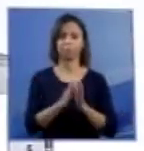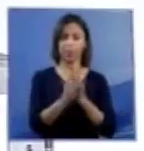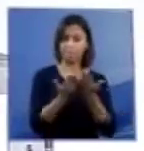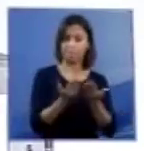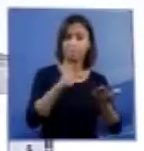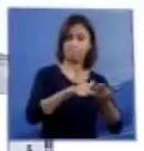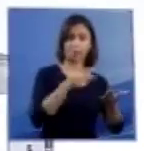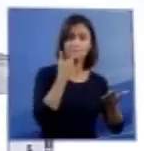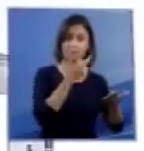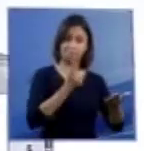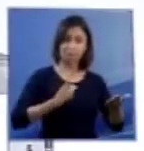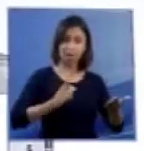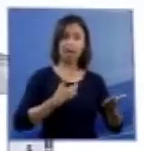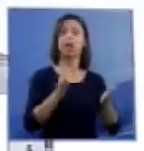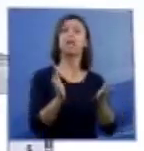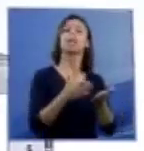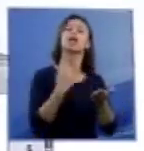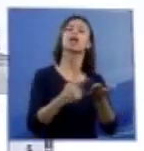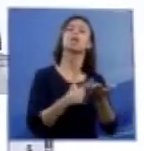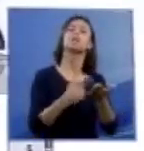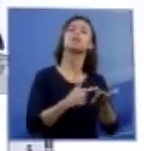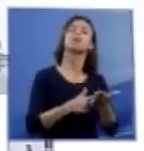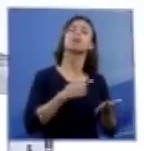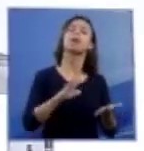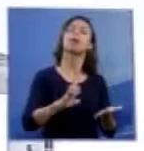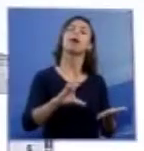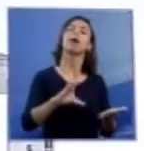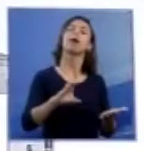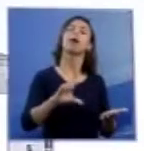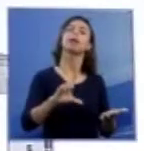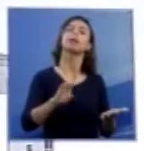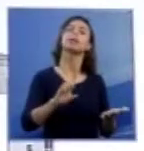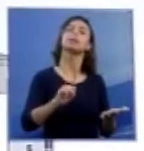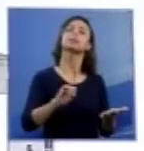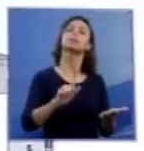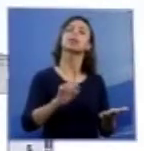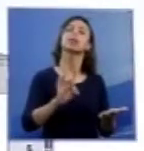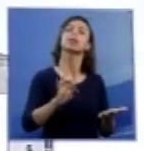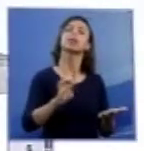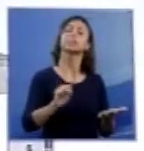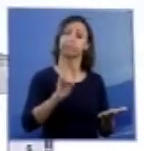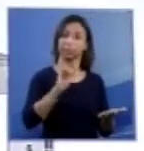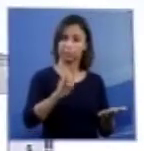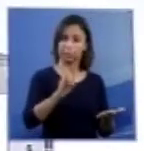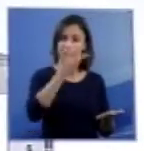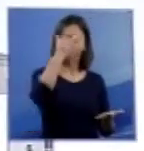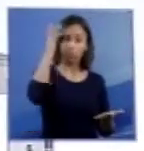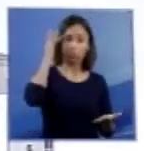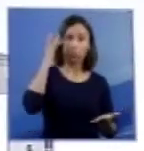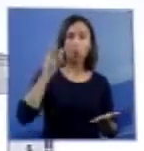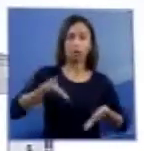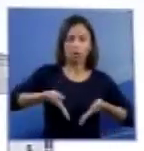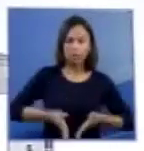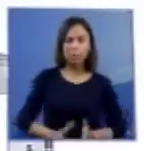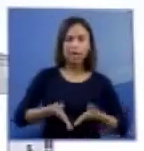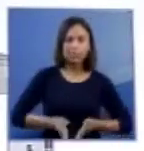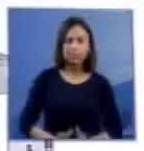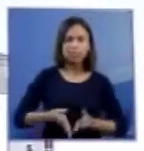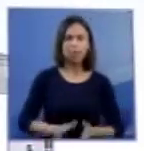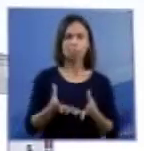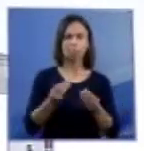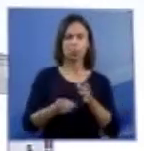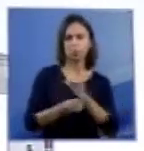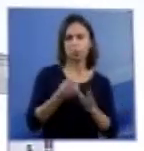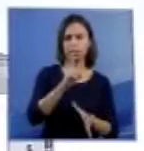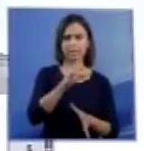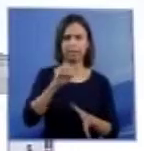menção no livro de Eclesiastes. Se alguém gerar cem filhos e viver muitos anos, até avançada